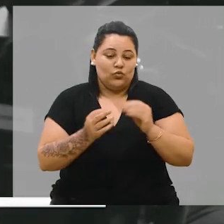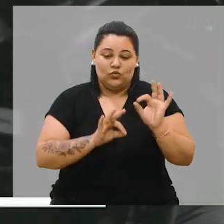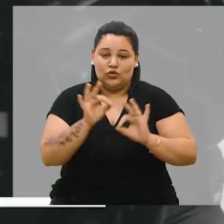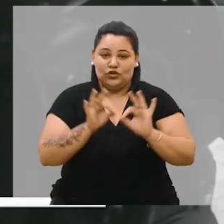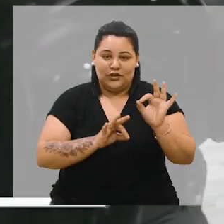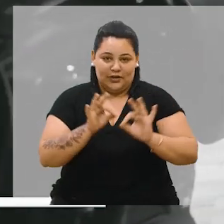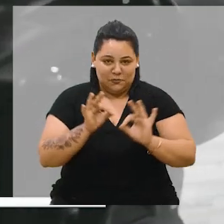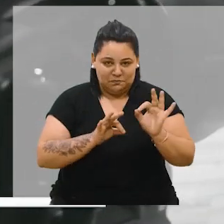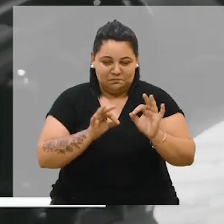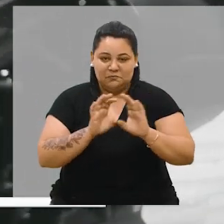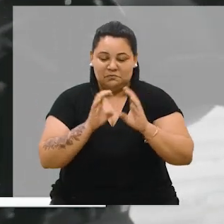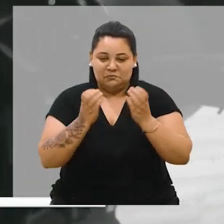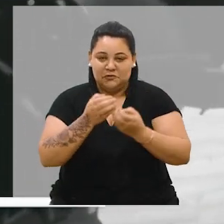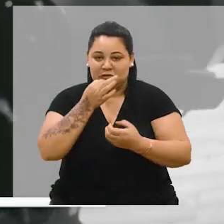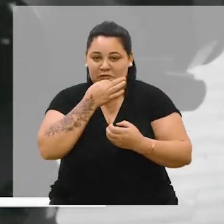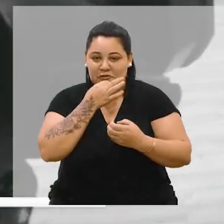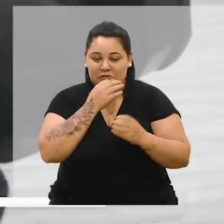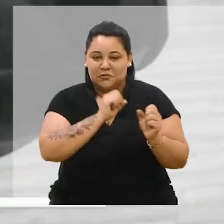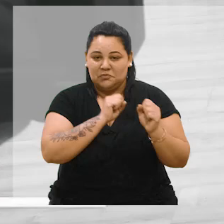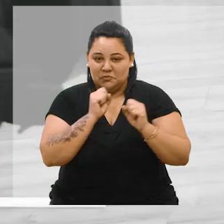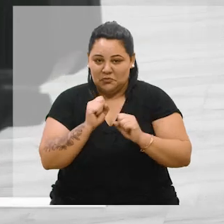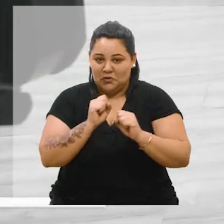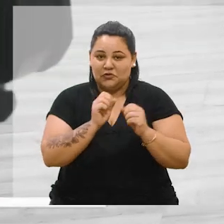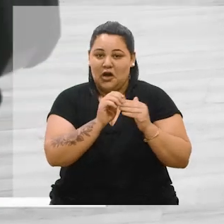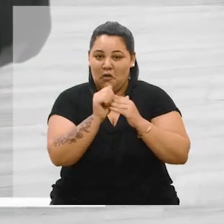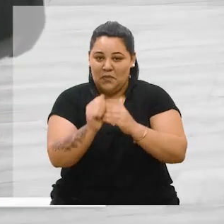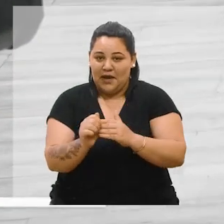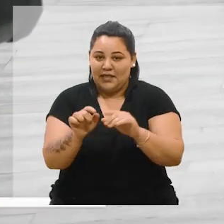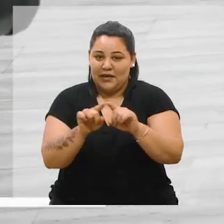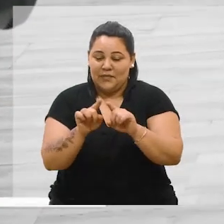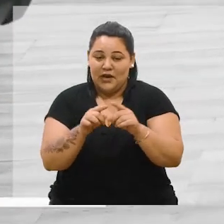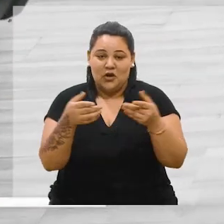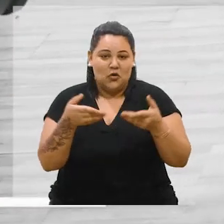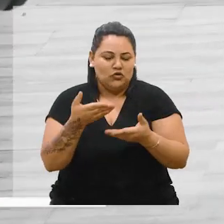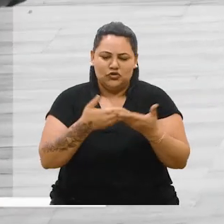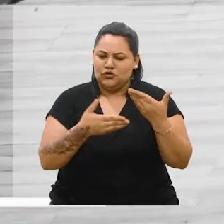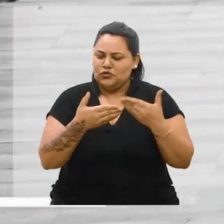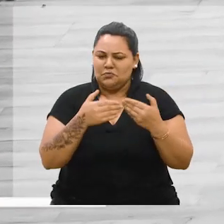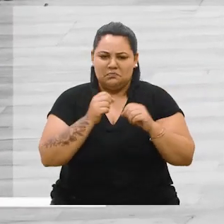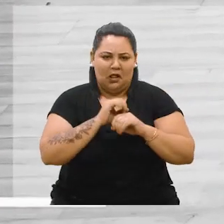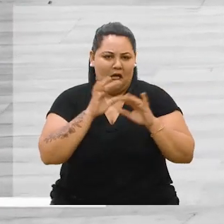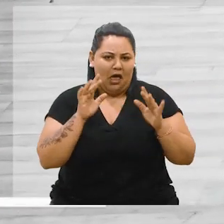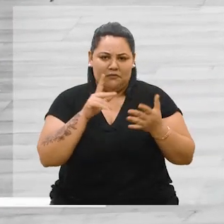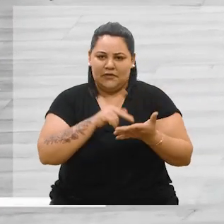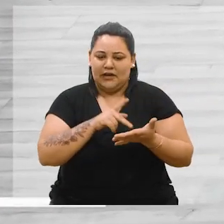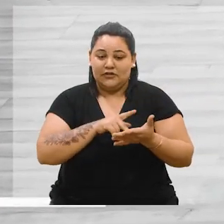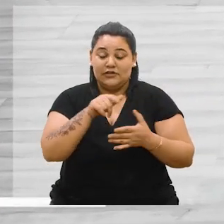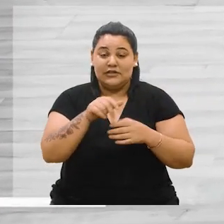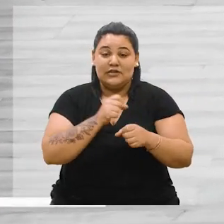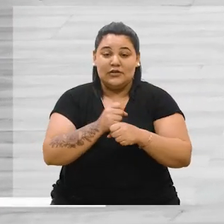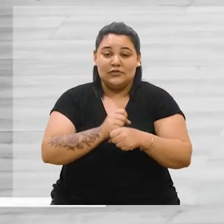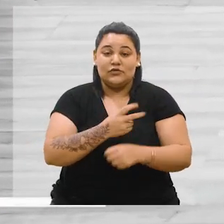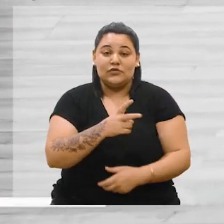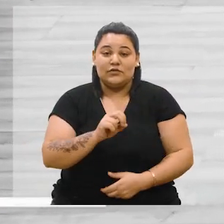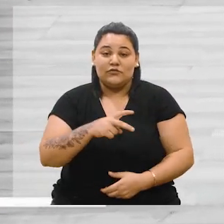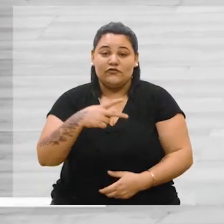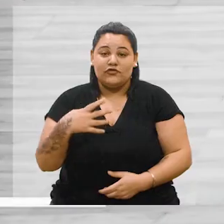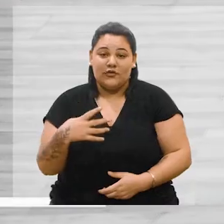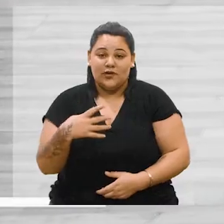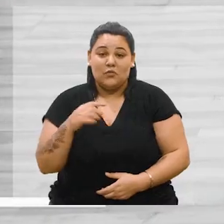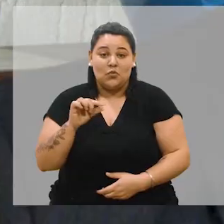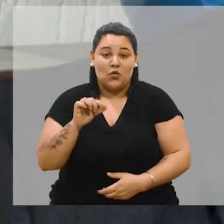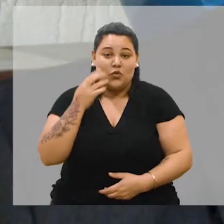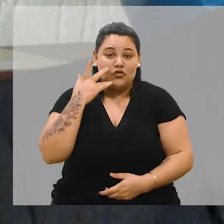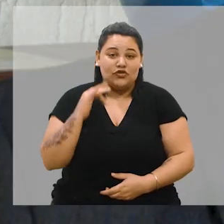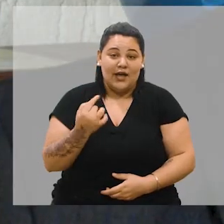a comunidade caxiense pode acompanhar, hoje é tudo muito transparente, nesse ano de 2024, há